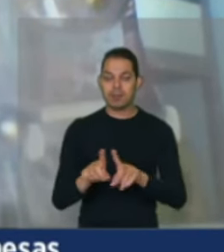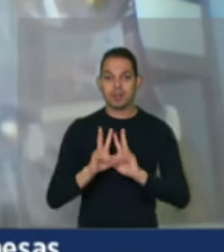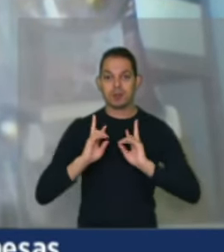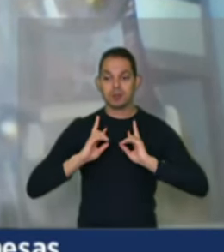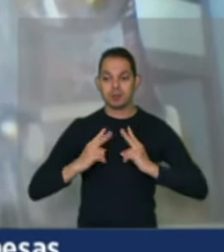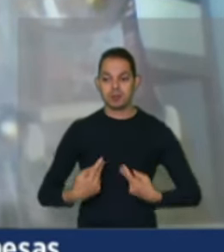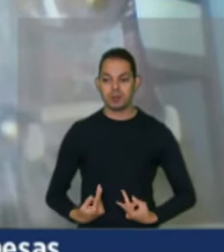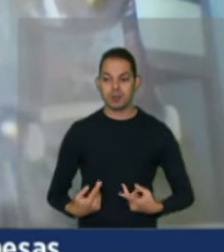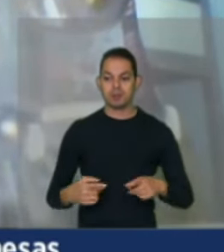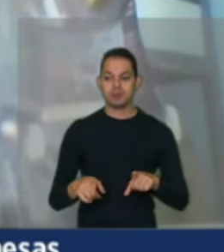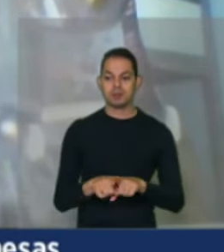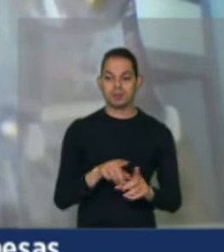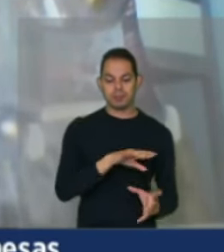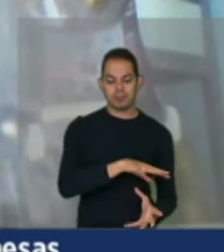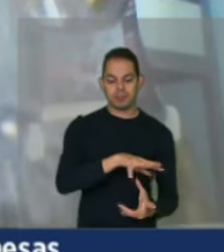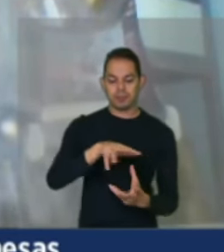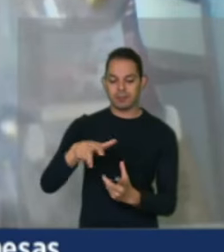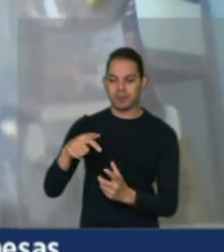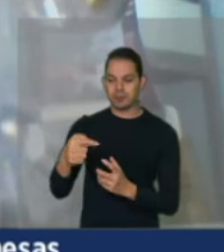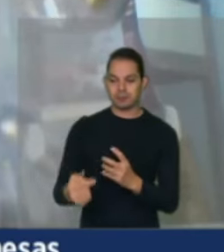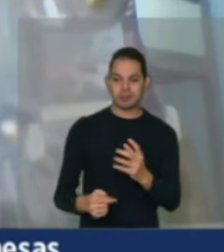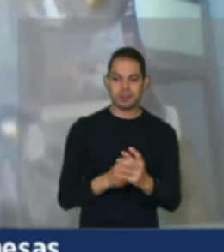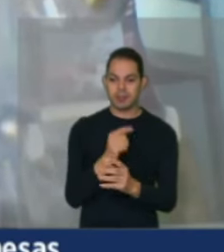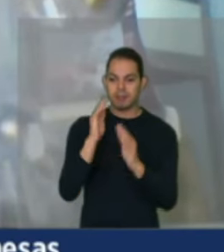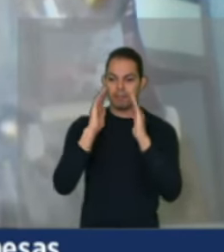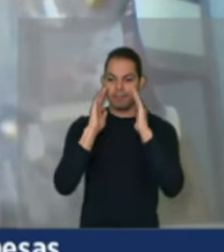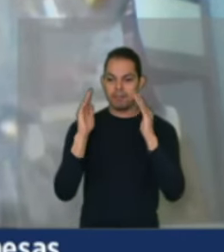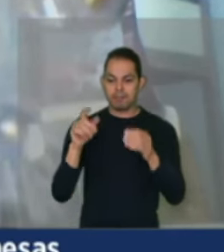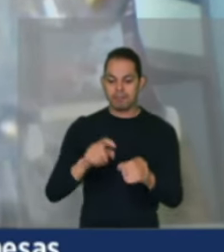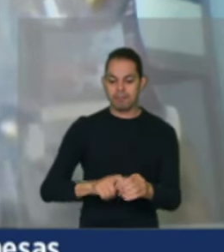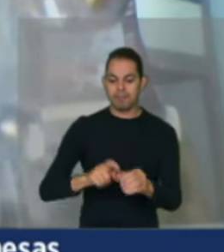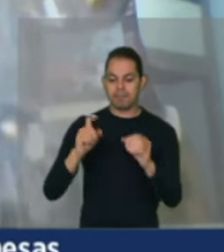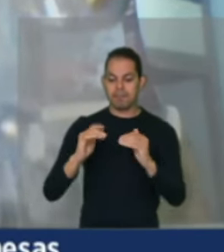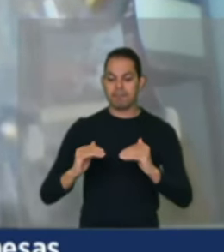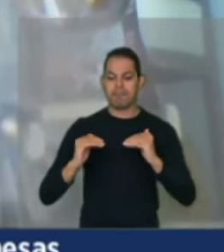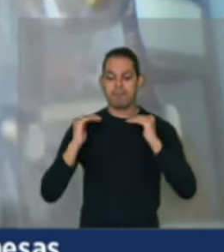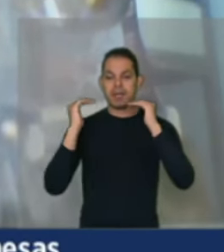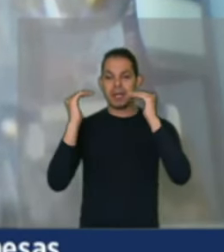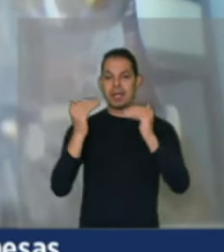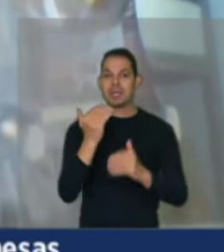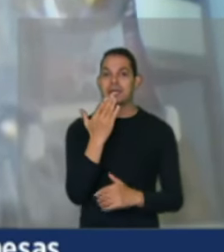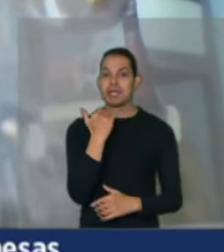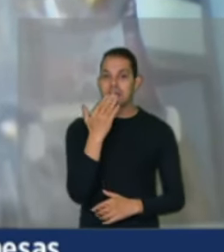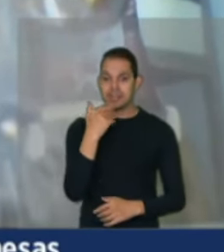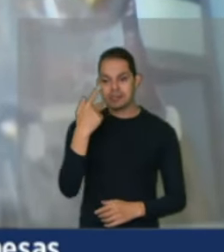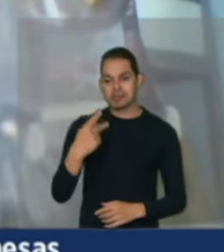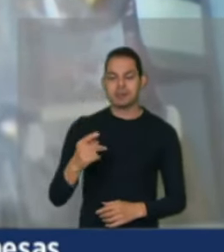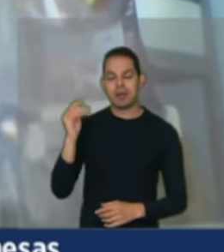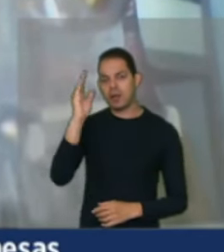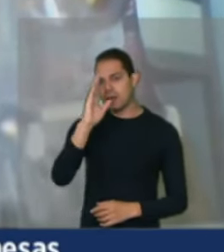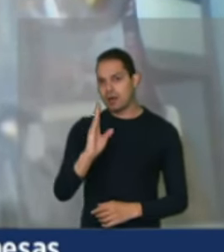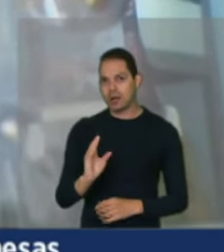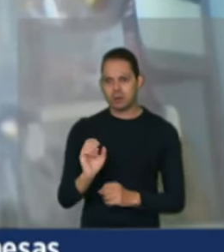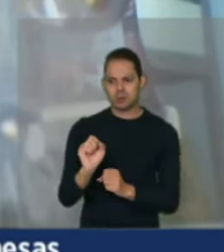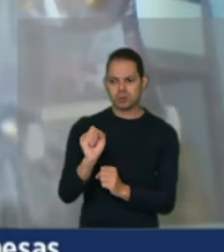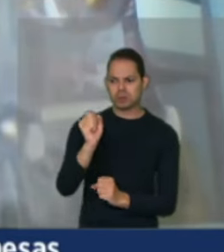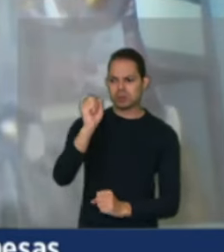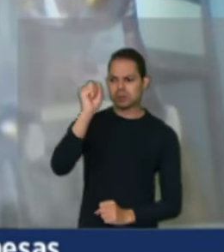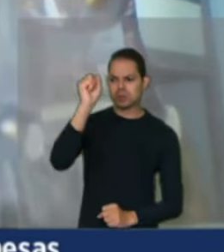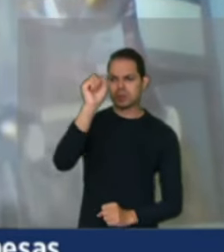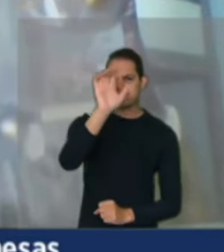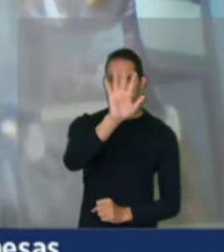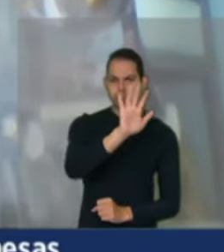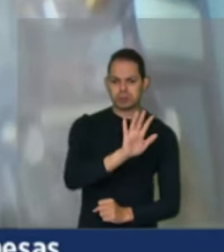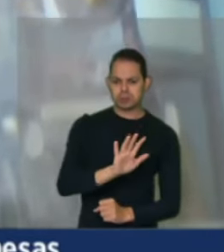Pensar essencialmente na soberania alimentar desse país imenso, com diversos biomas,